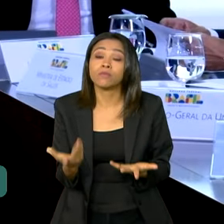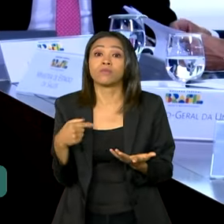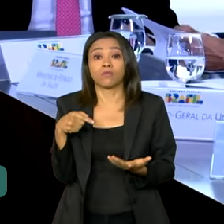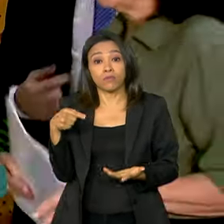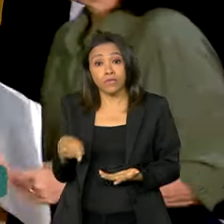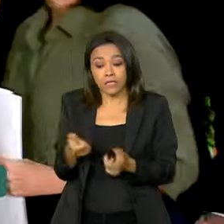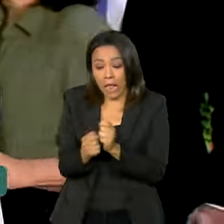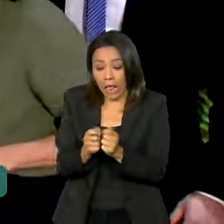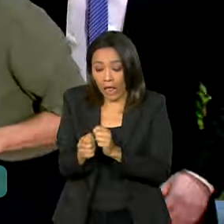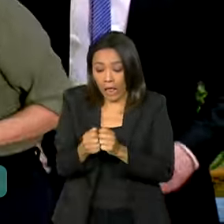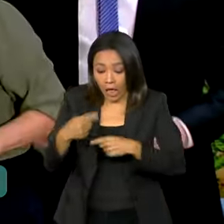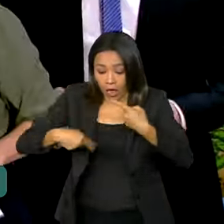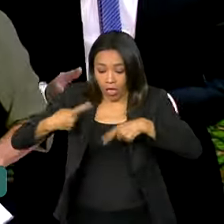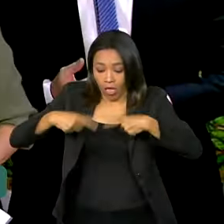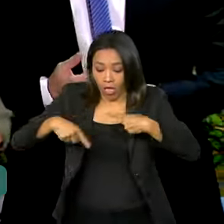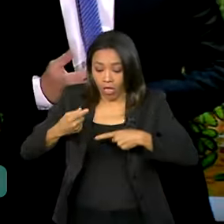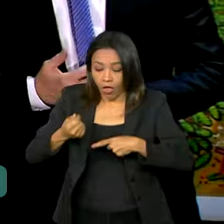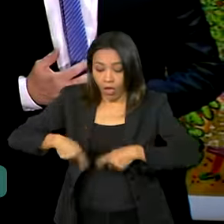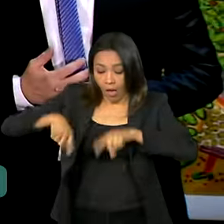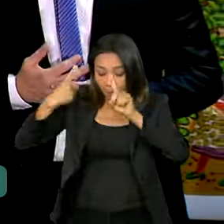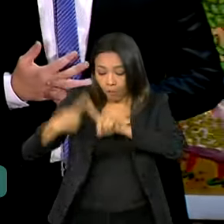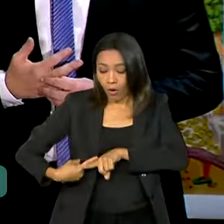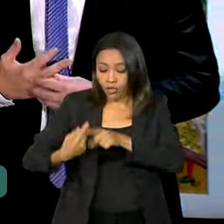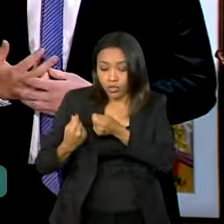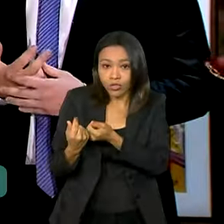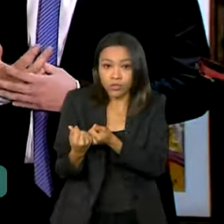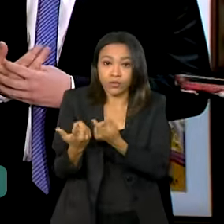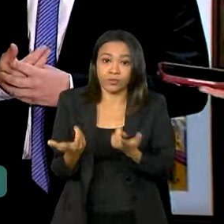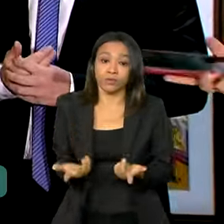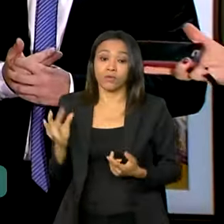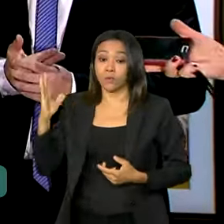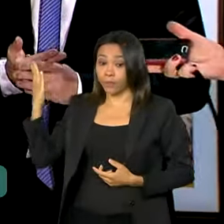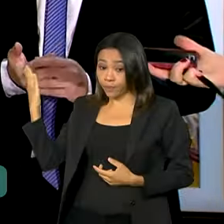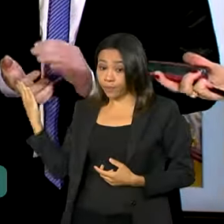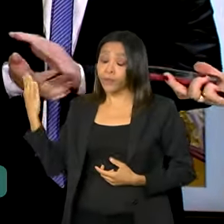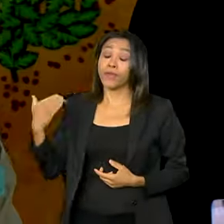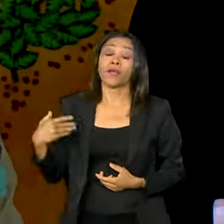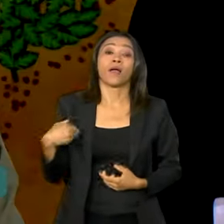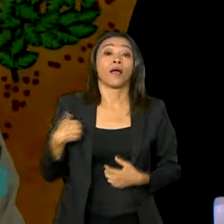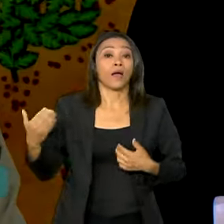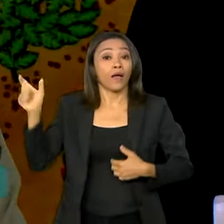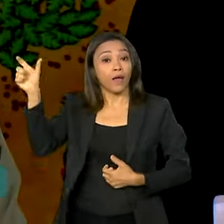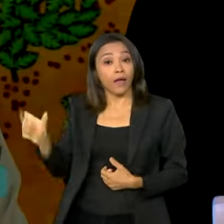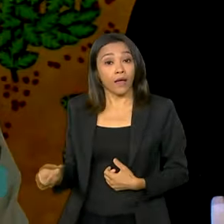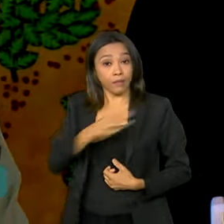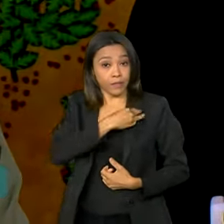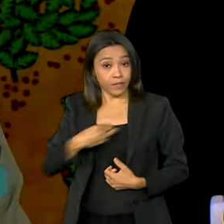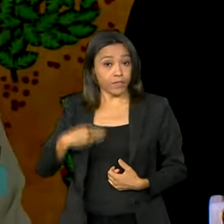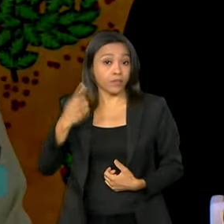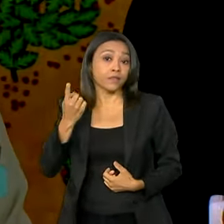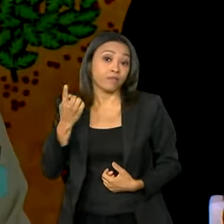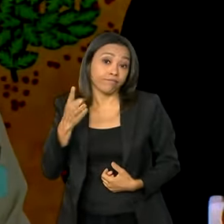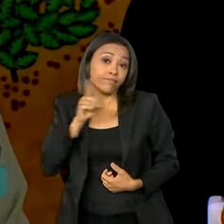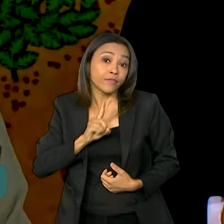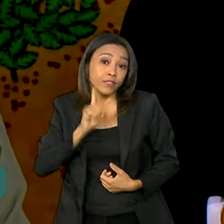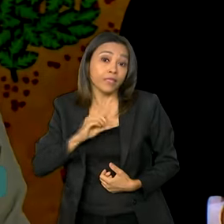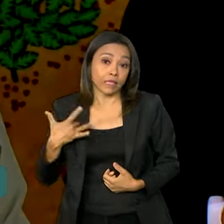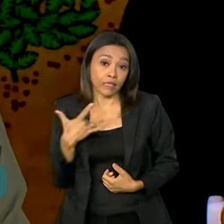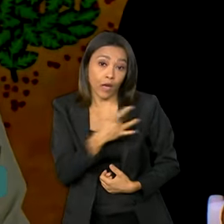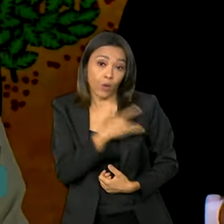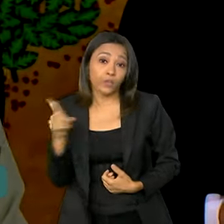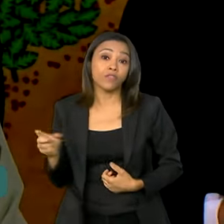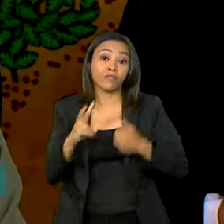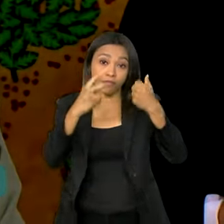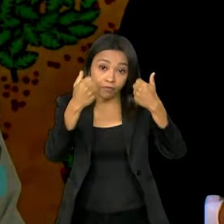viciadas. A ministra da Saúde antecipou que o governo vai propor uma revisão na classificação